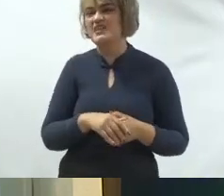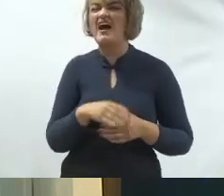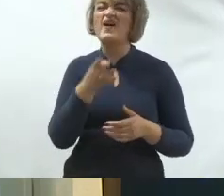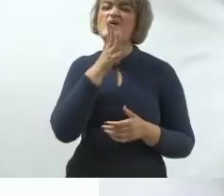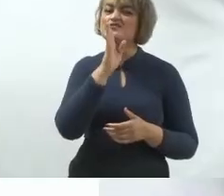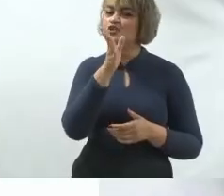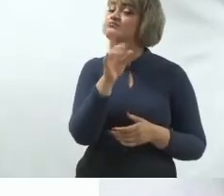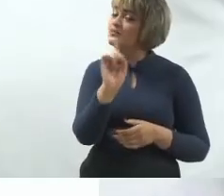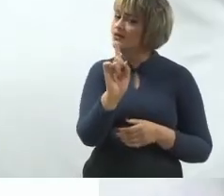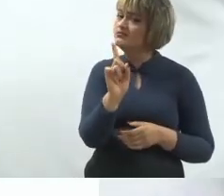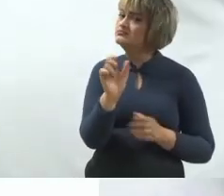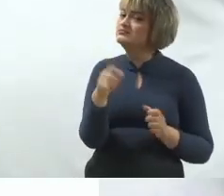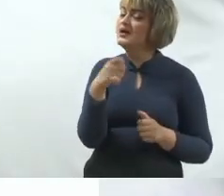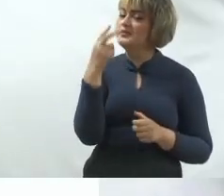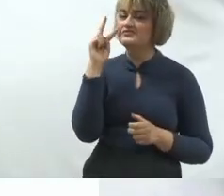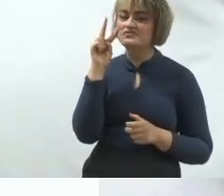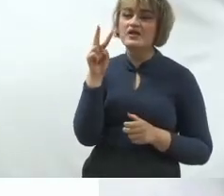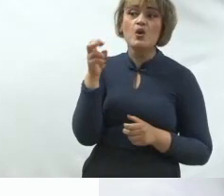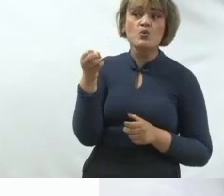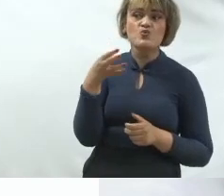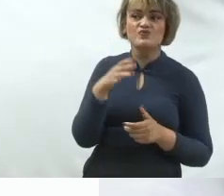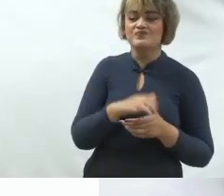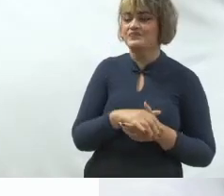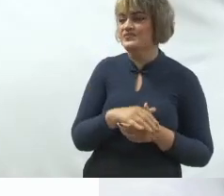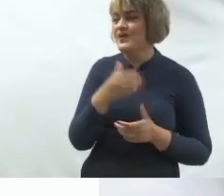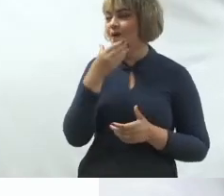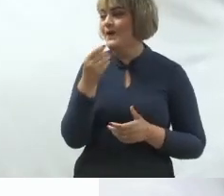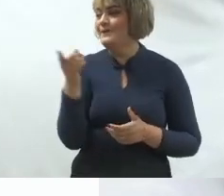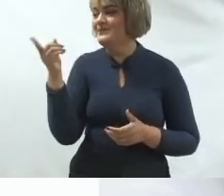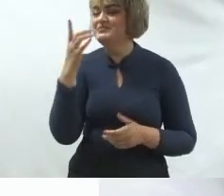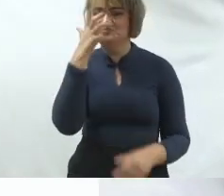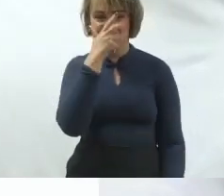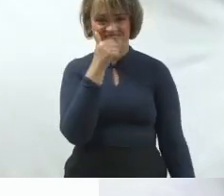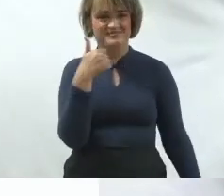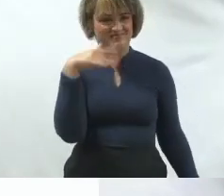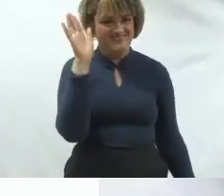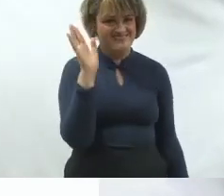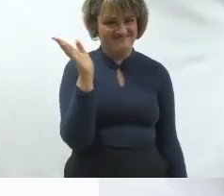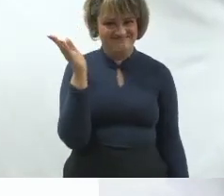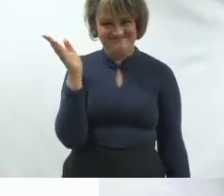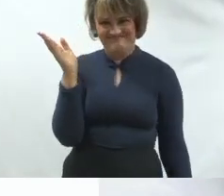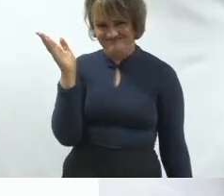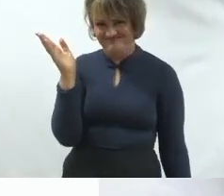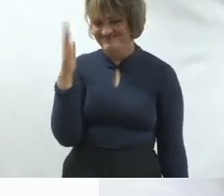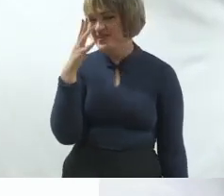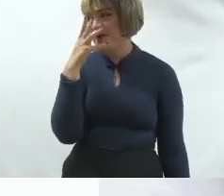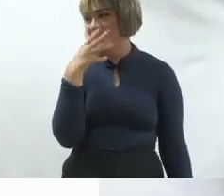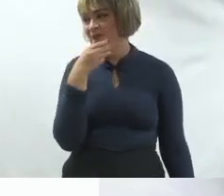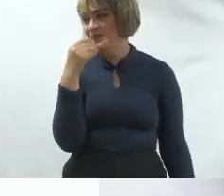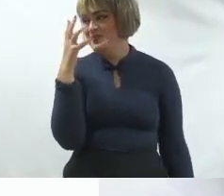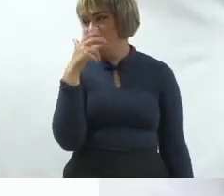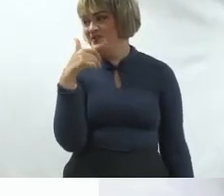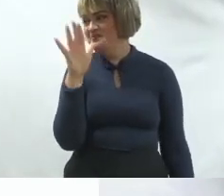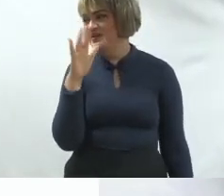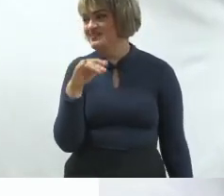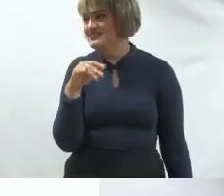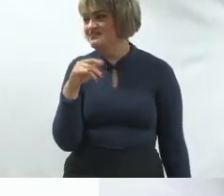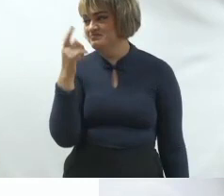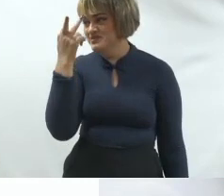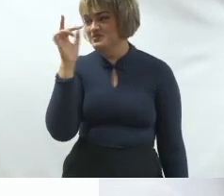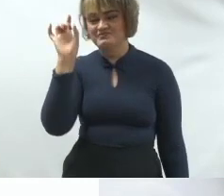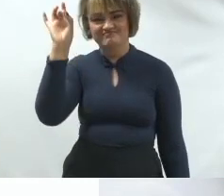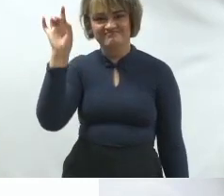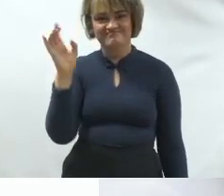Toda a minha palestra, eu trago o Márcio Garcia, porque ele é mais bonito do que eu. Então, ele traz também a Tata Derneck, que tem aí